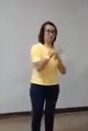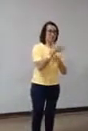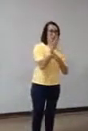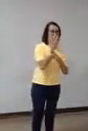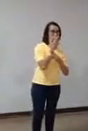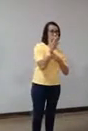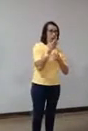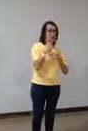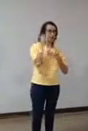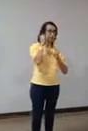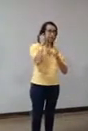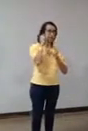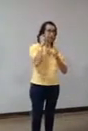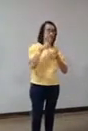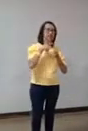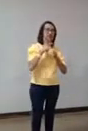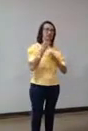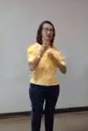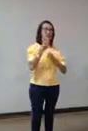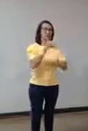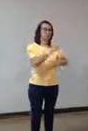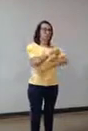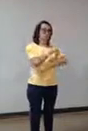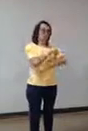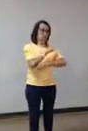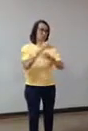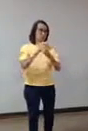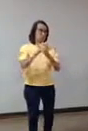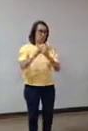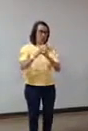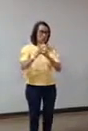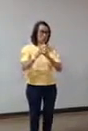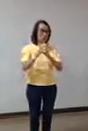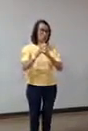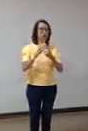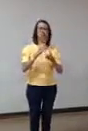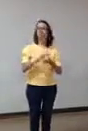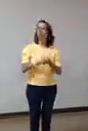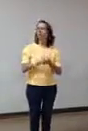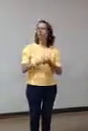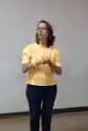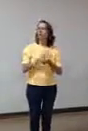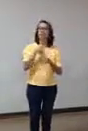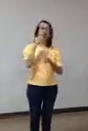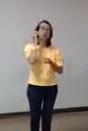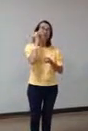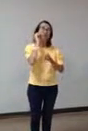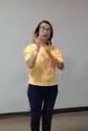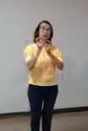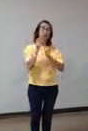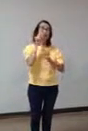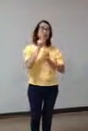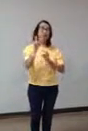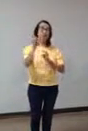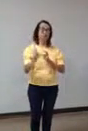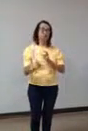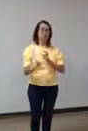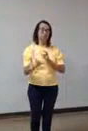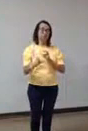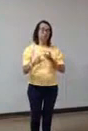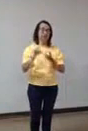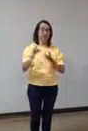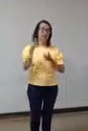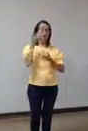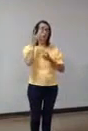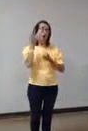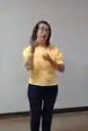no laboratório que tem autismo, e eu vou tentar discutir com ela sobre a ideia, ver o que ela